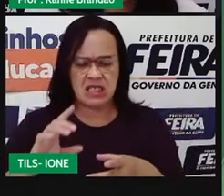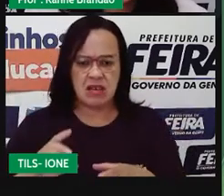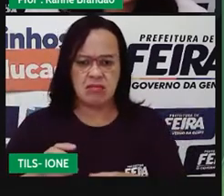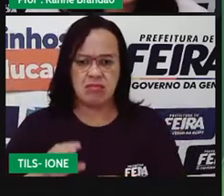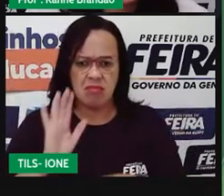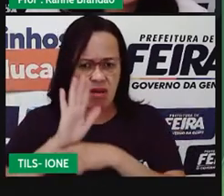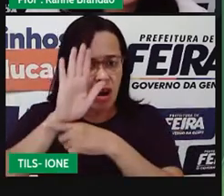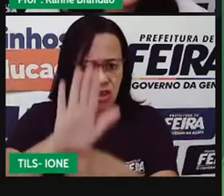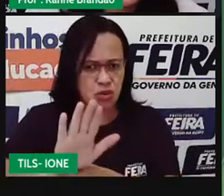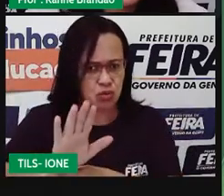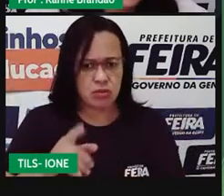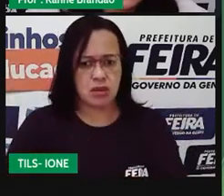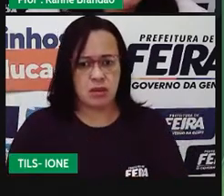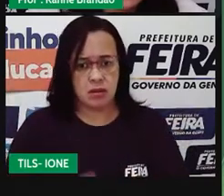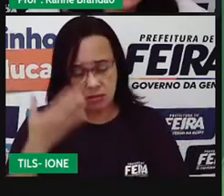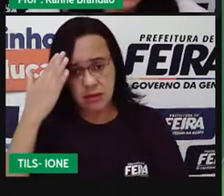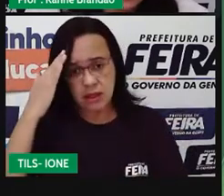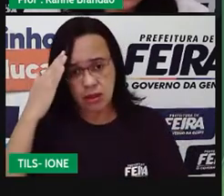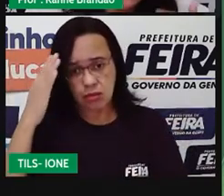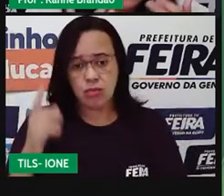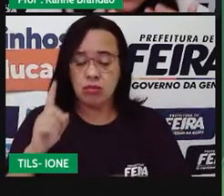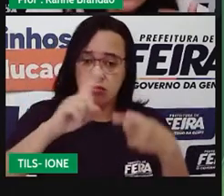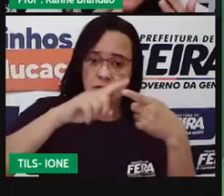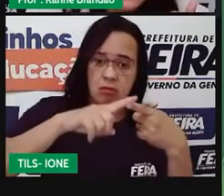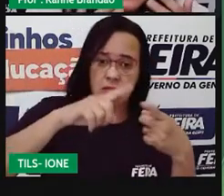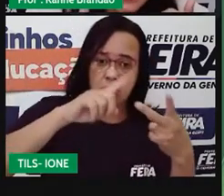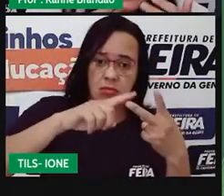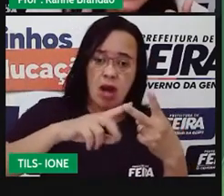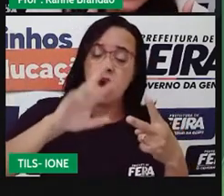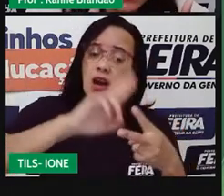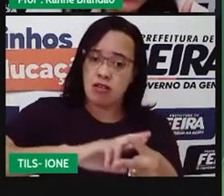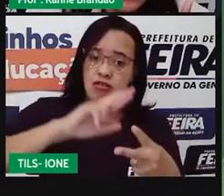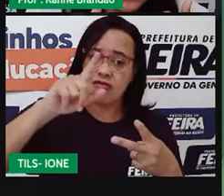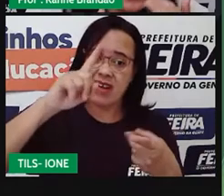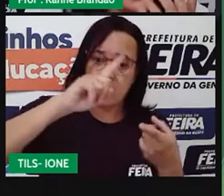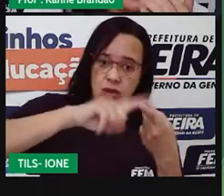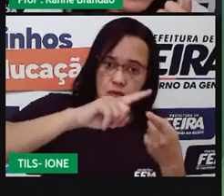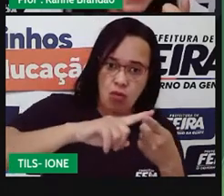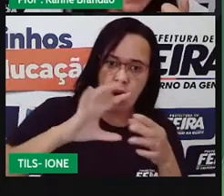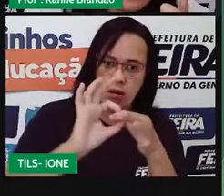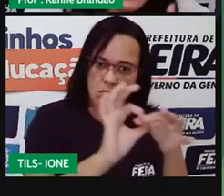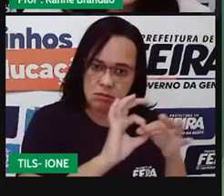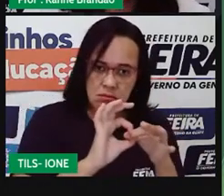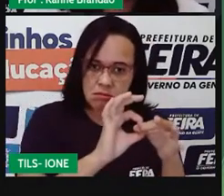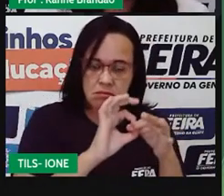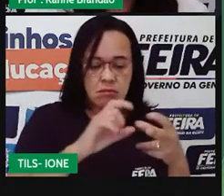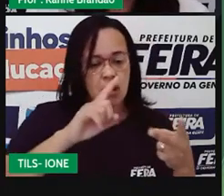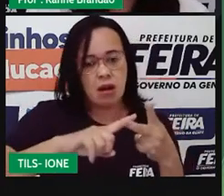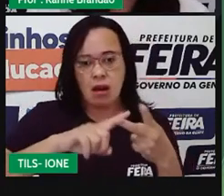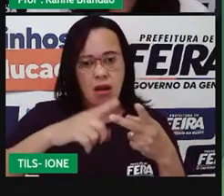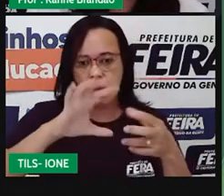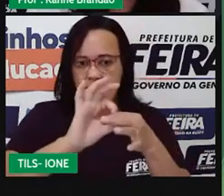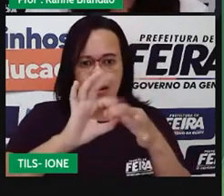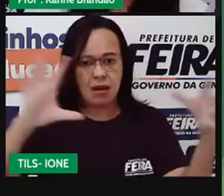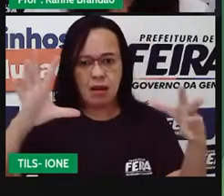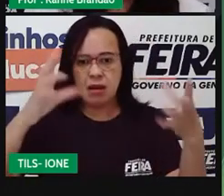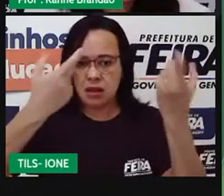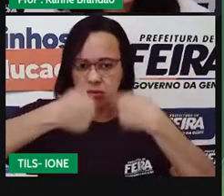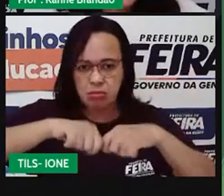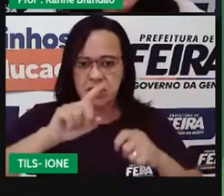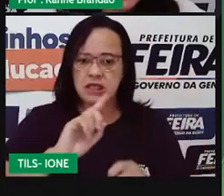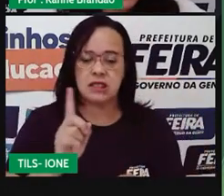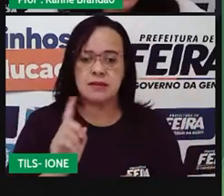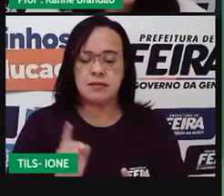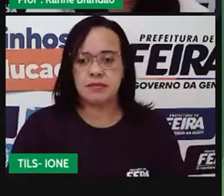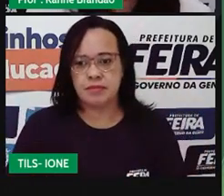comensalismo, lembra que palavra? Ó, comensalismo. Comer. Então, o que acontece no